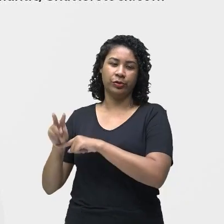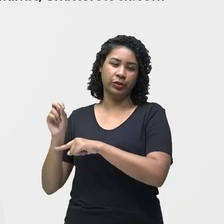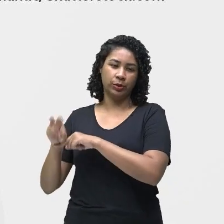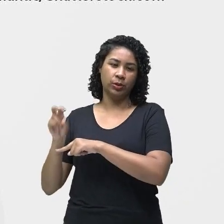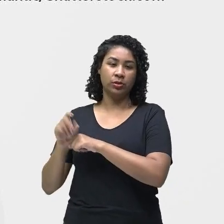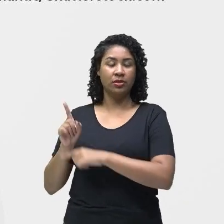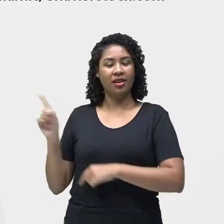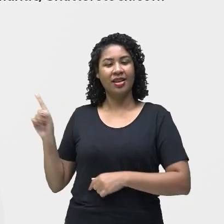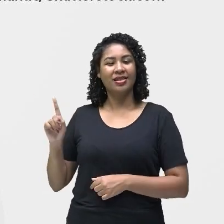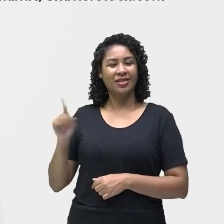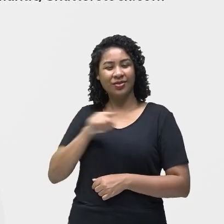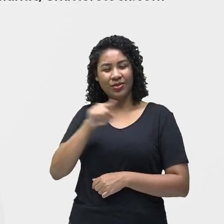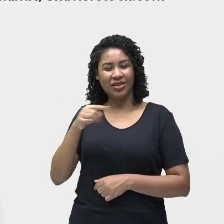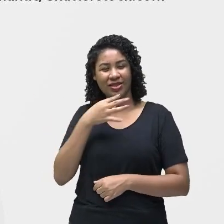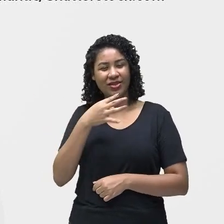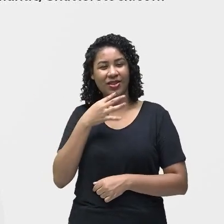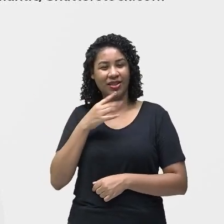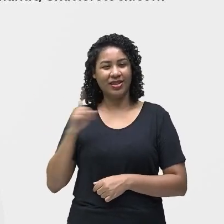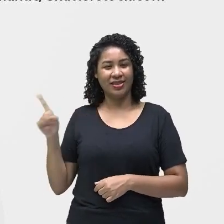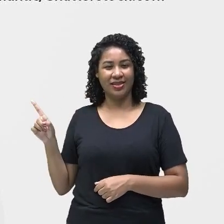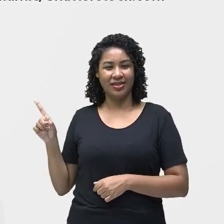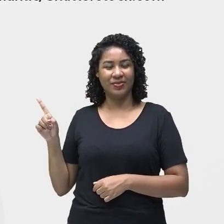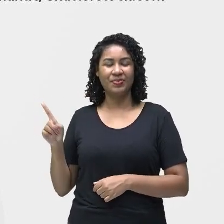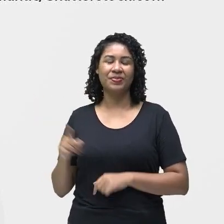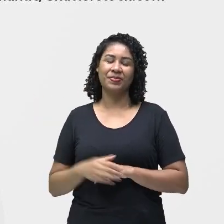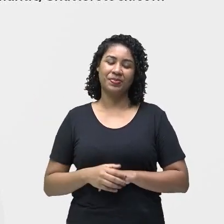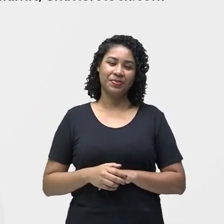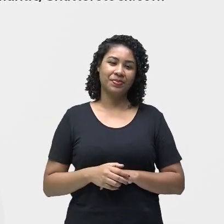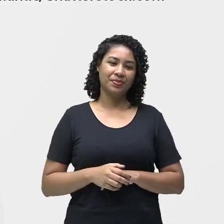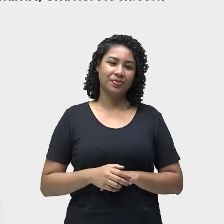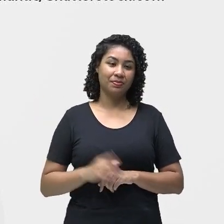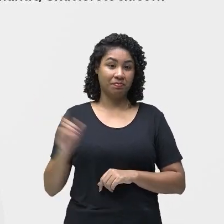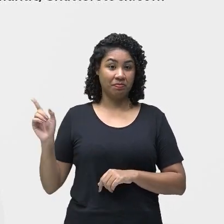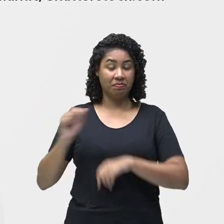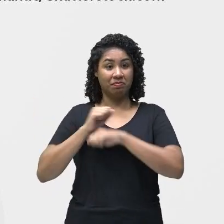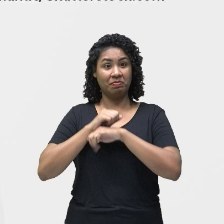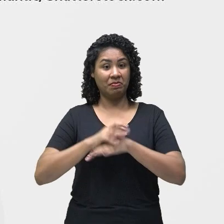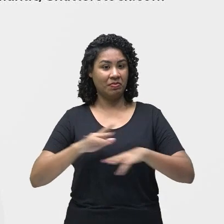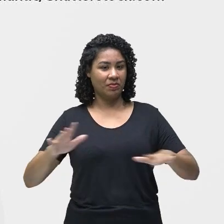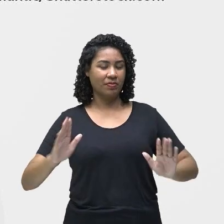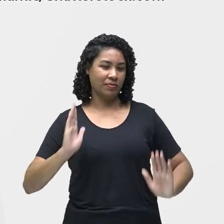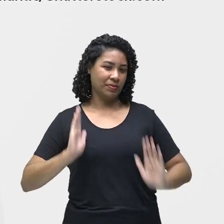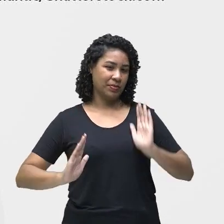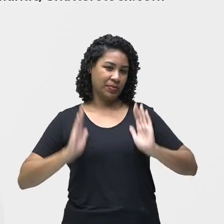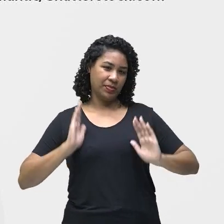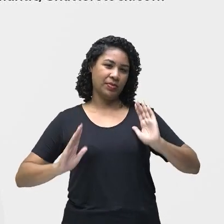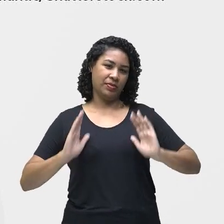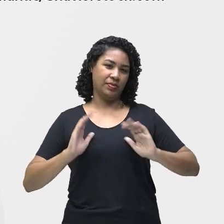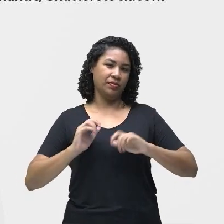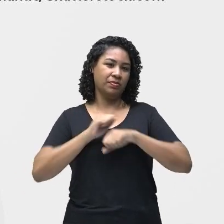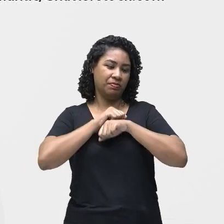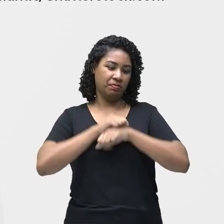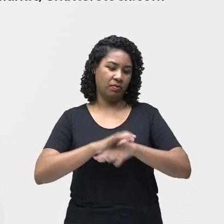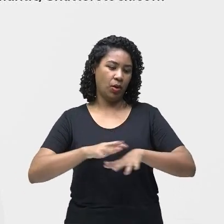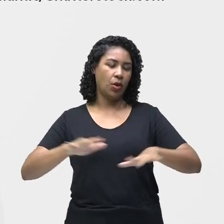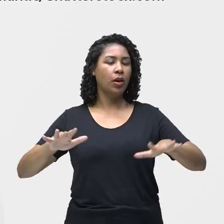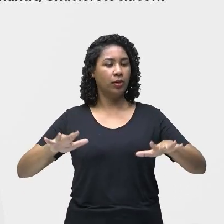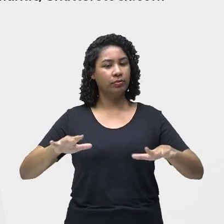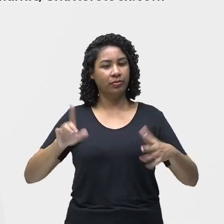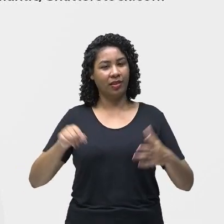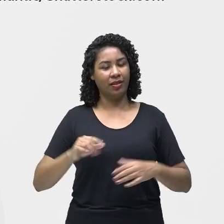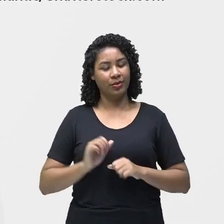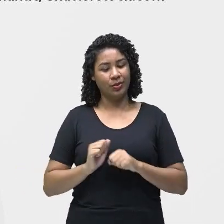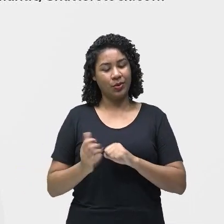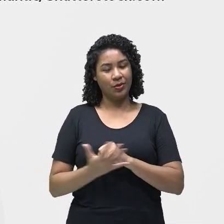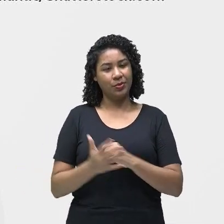recente, que foi o Sars-CoV-2, que causou aí uma grande pandemia com a COVID-19,